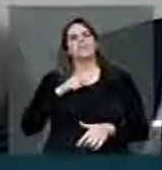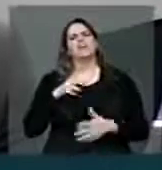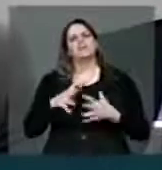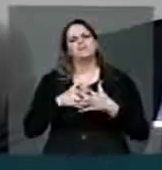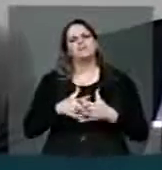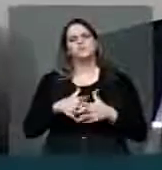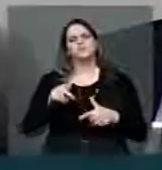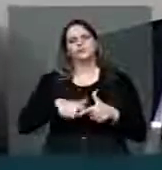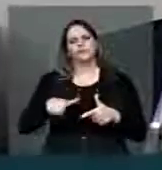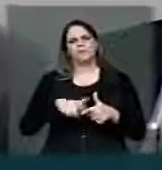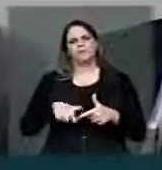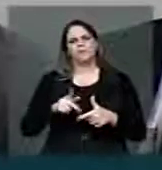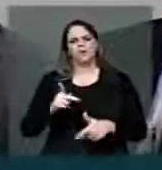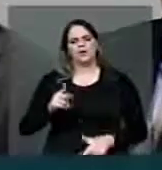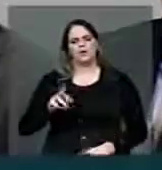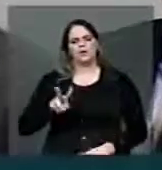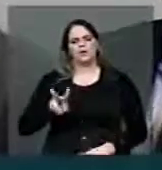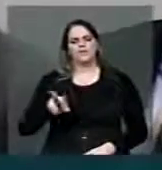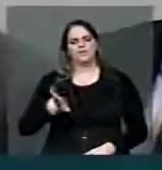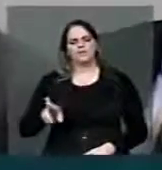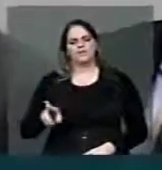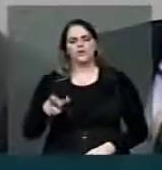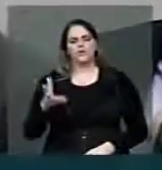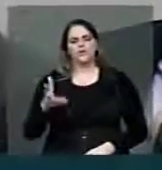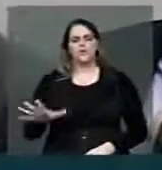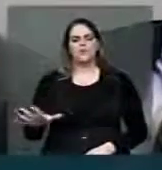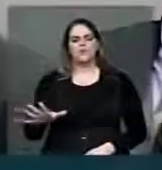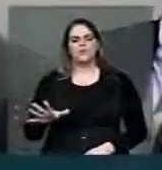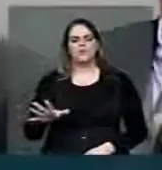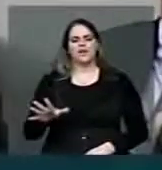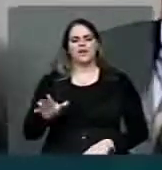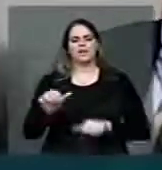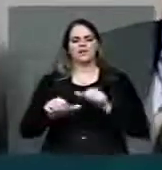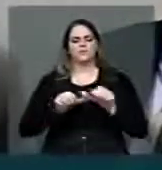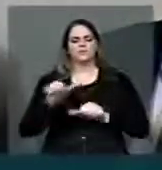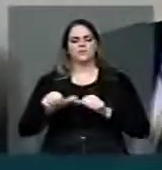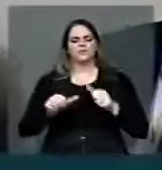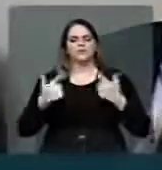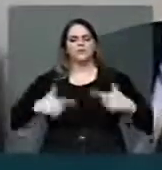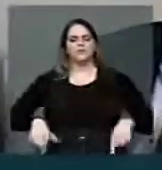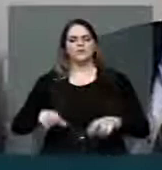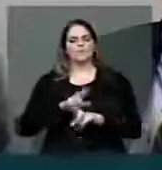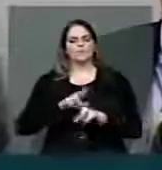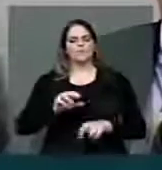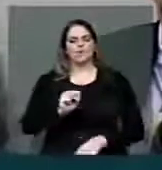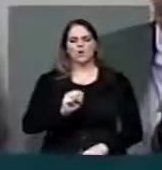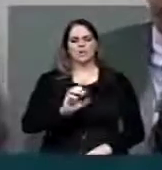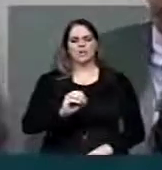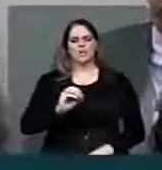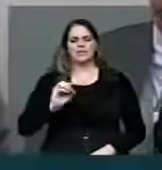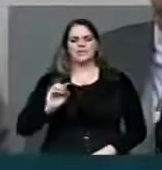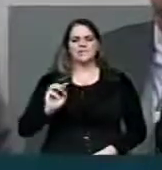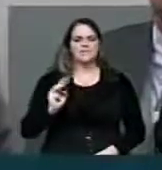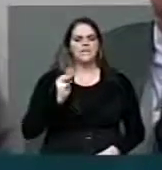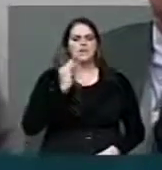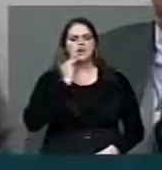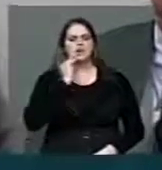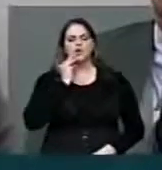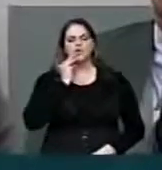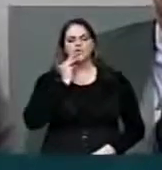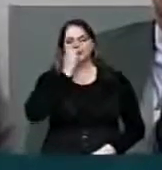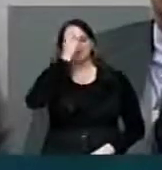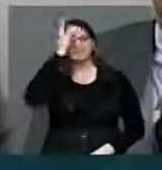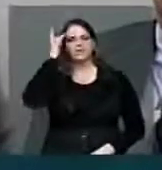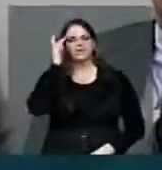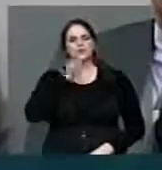conexão não querem a redação da neutralidade da rede. Os internautas, os 80 milhões de internautas querem e